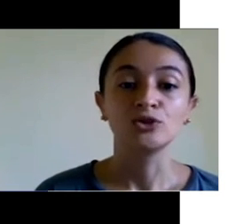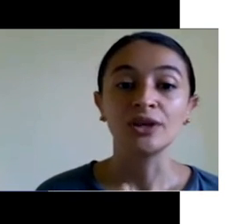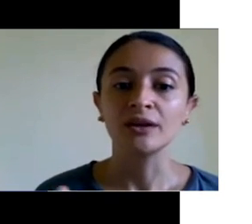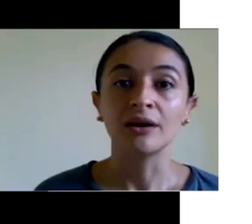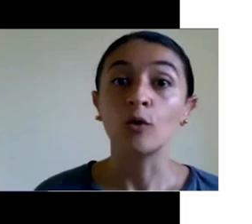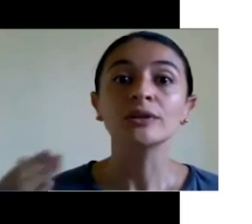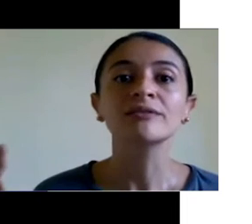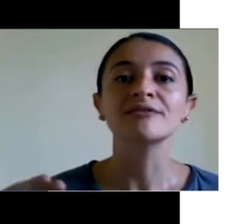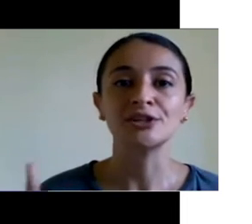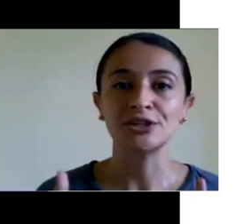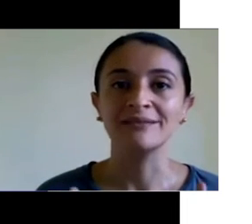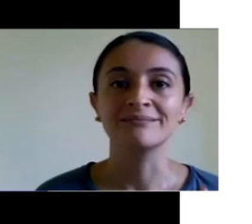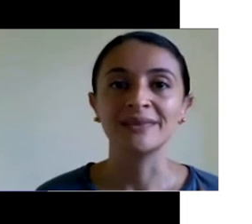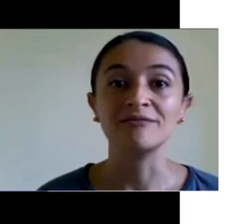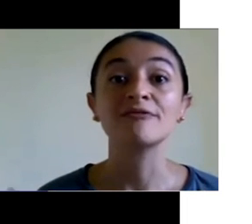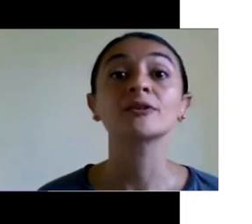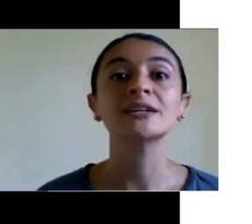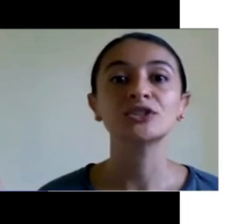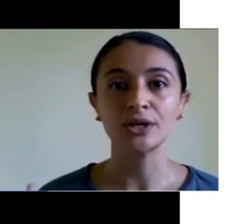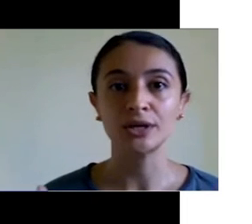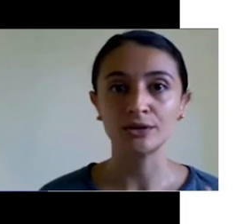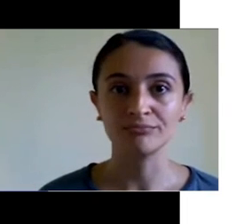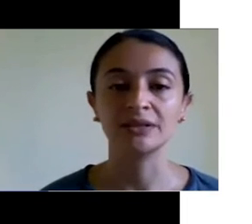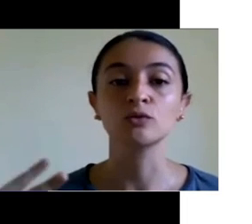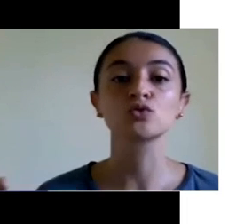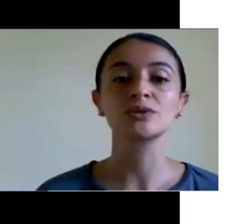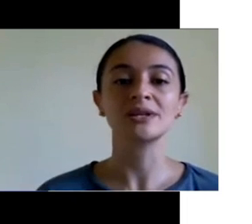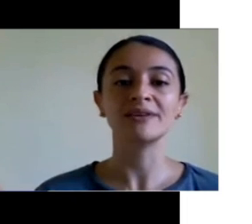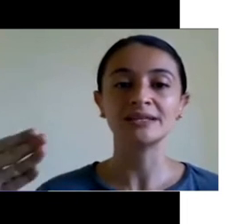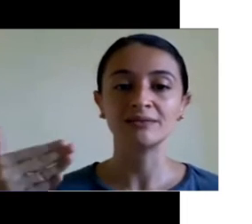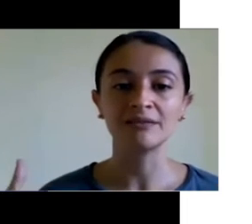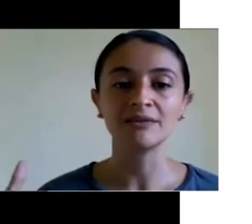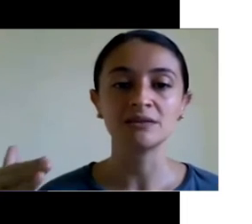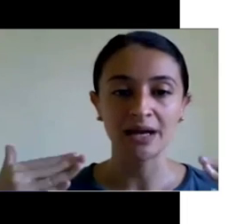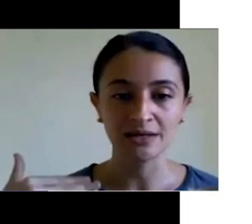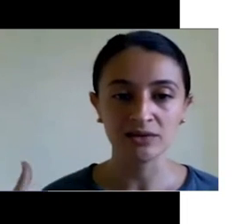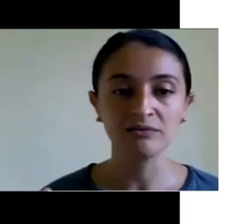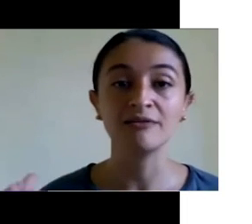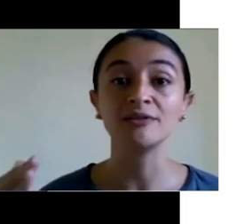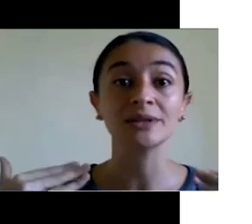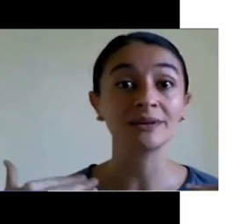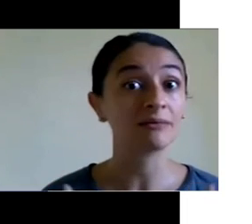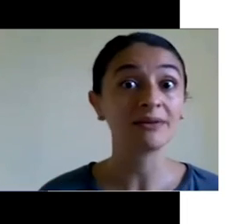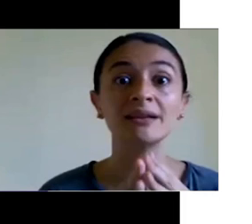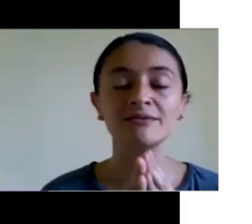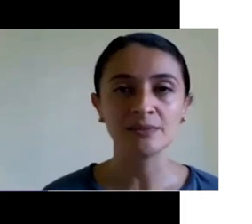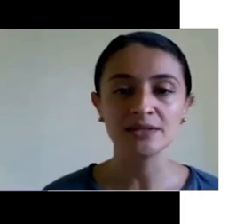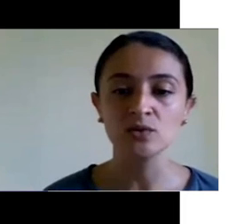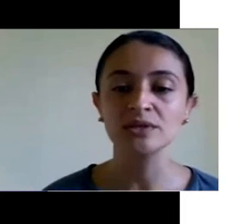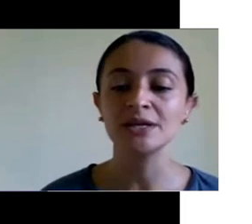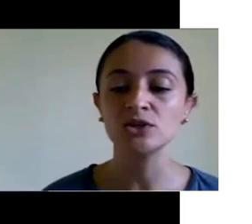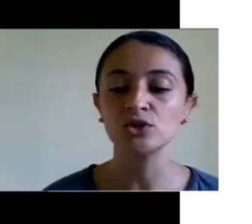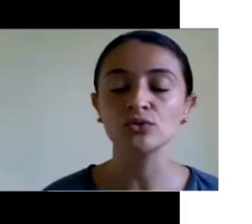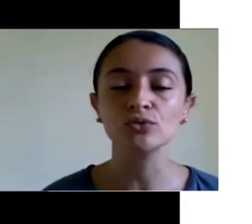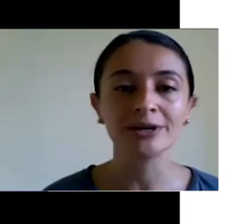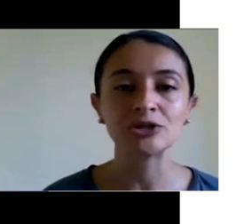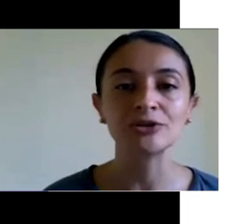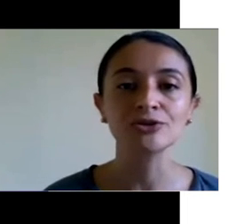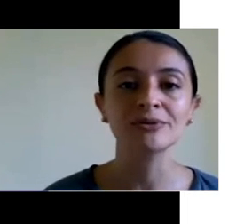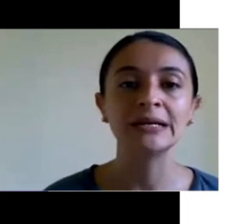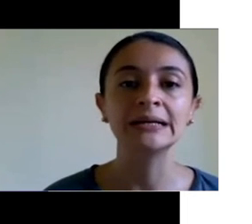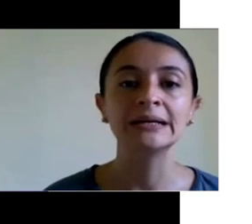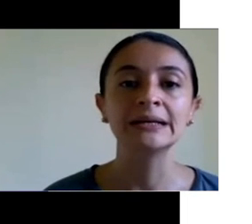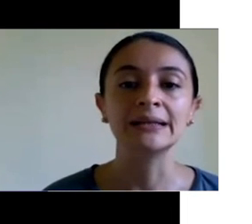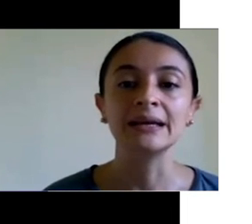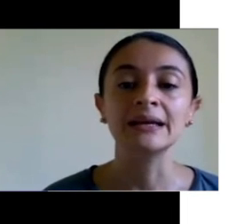o dinheiro, a conta não vai fechar, vai faltar dinheiro. Então, o SUS, ele vai sendo cada vez mais, ó, vai faltar cada vez mais coisa, mais estrutura pra